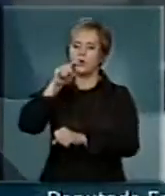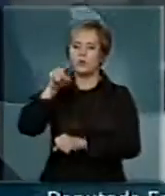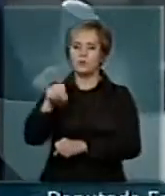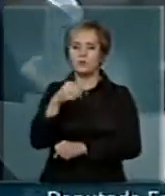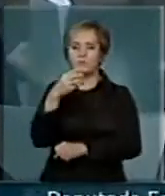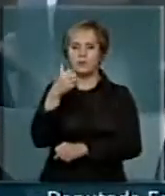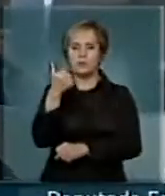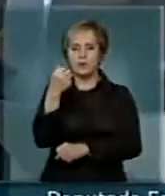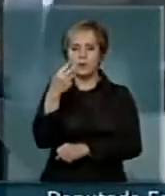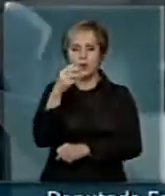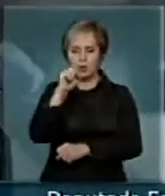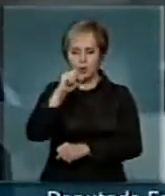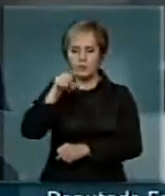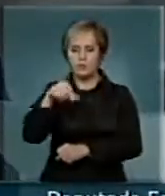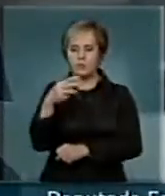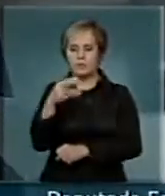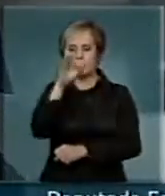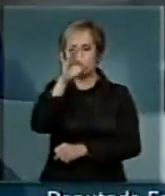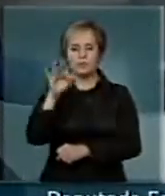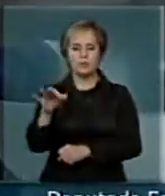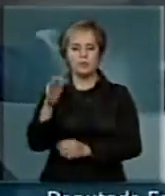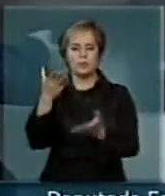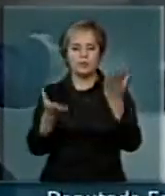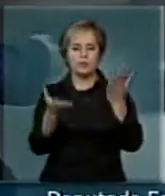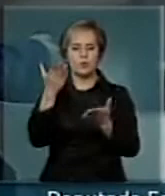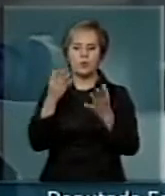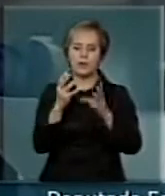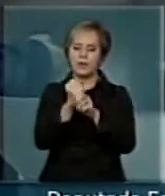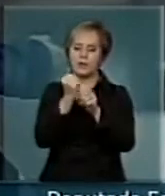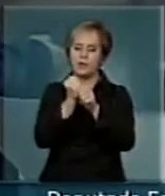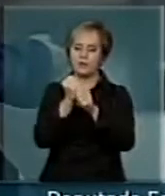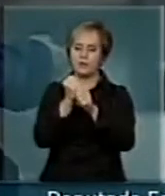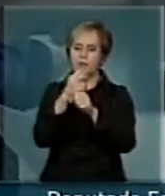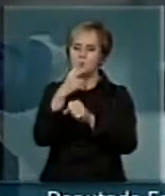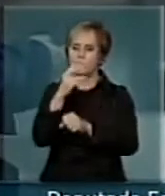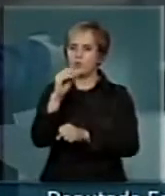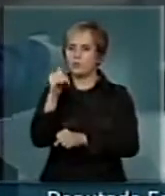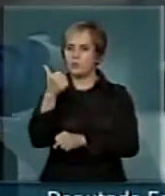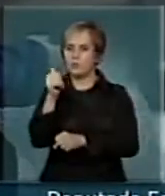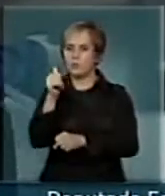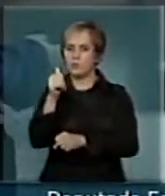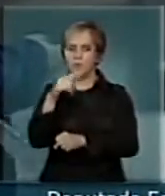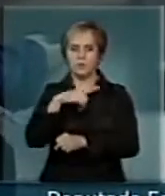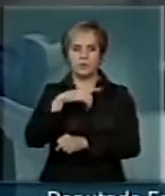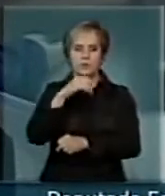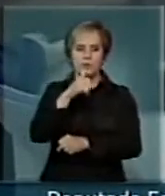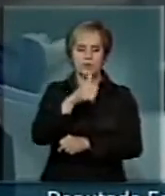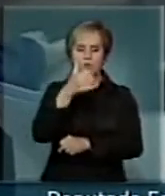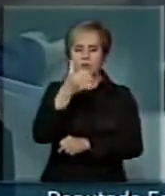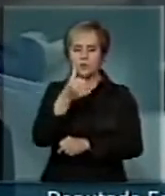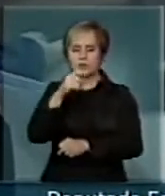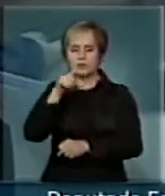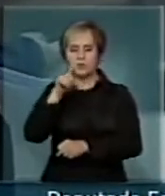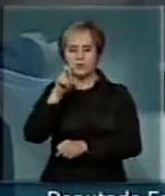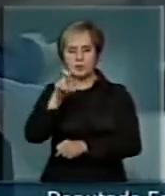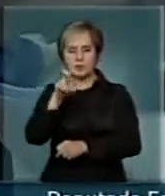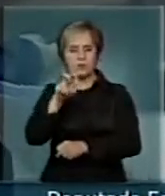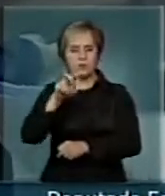,3% em relação ao orçamento de 2011. São 165